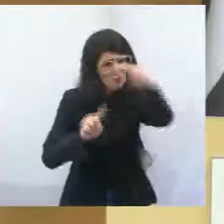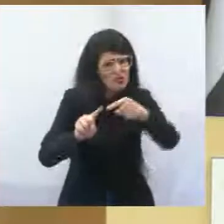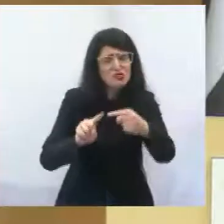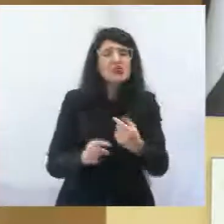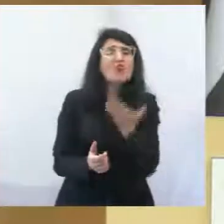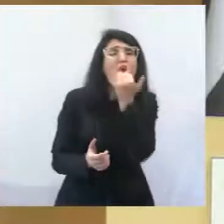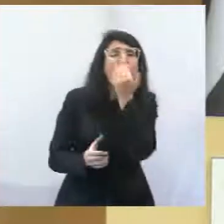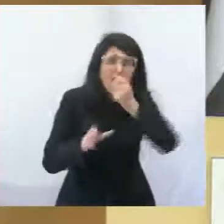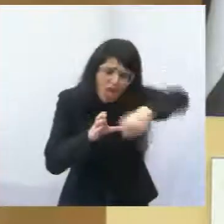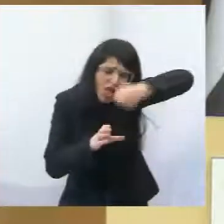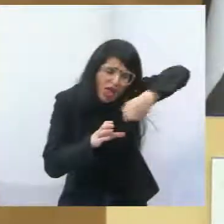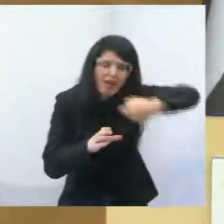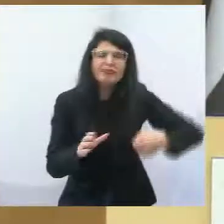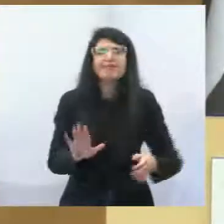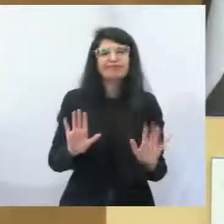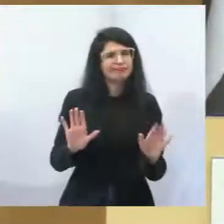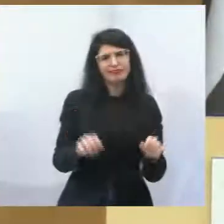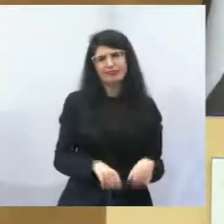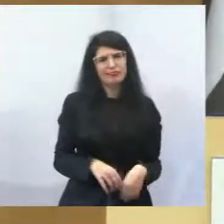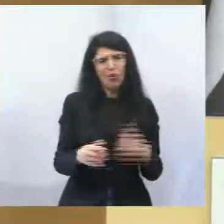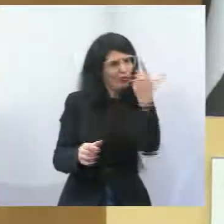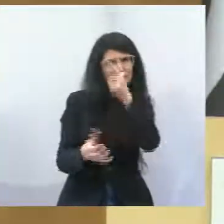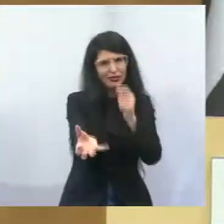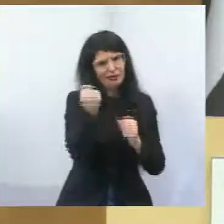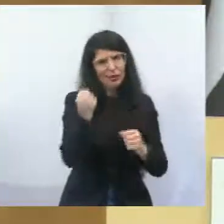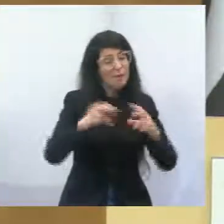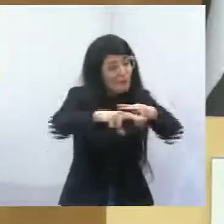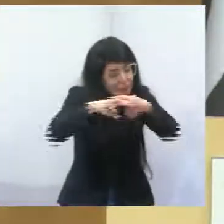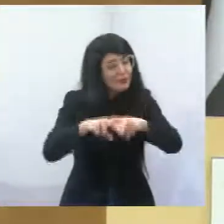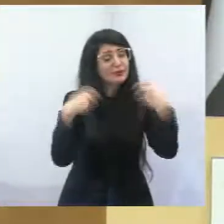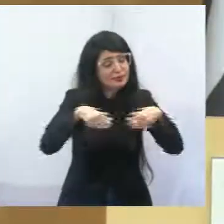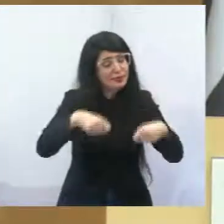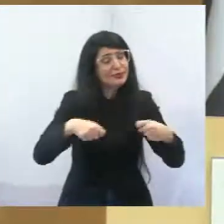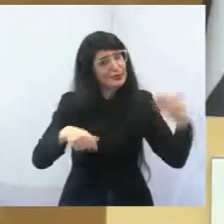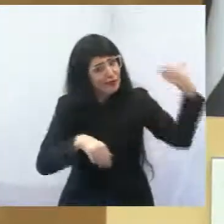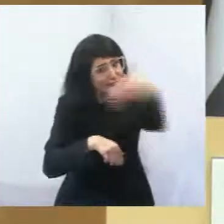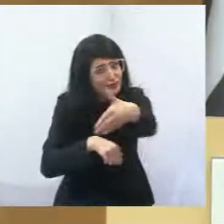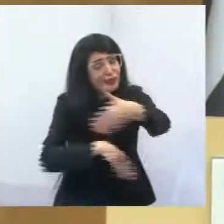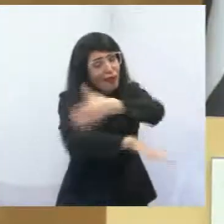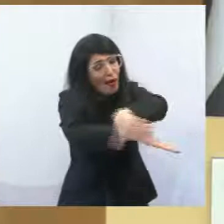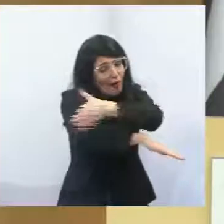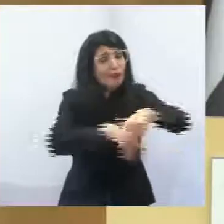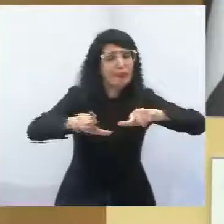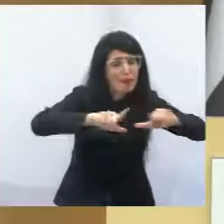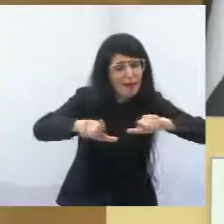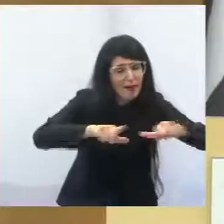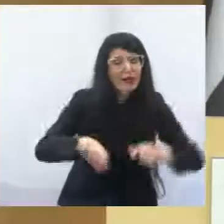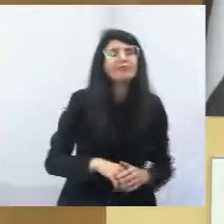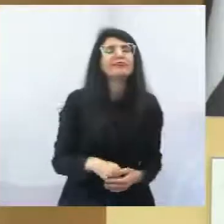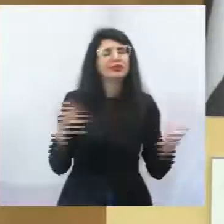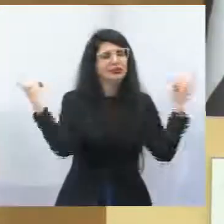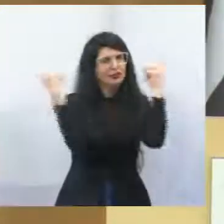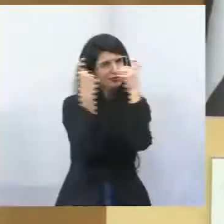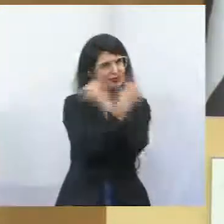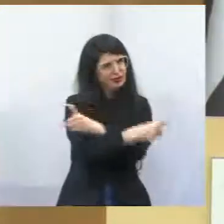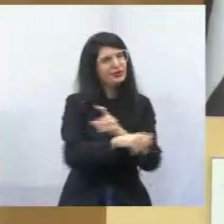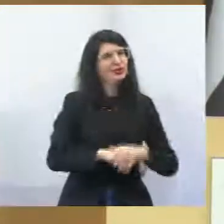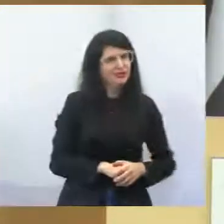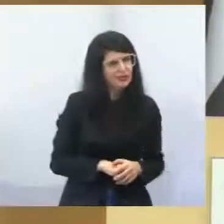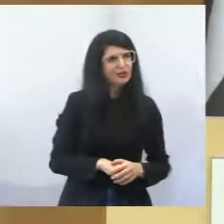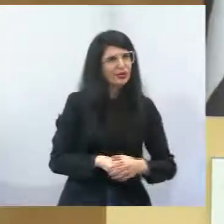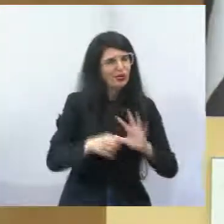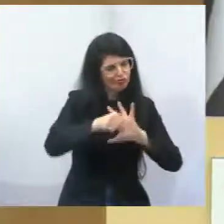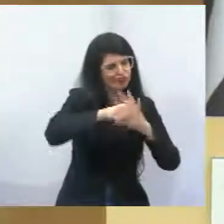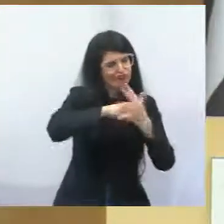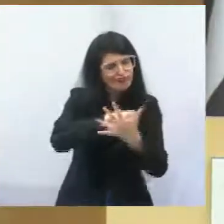nós estamos enfrentando mal a pandemia do coronavírus. E falo isso com base nos números que são